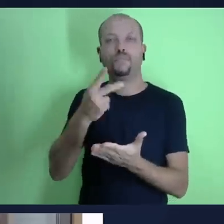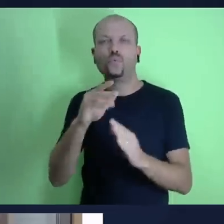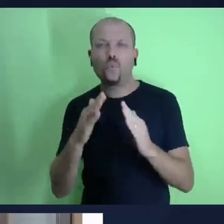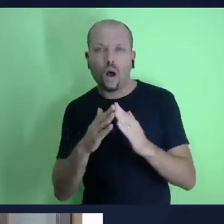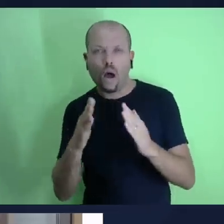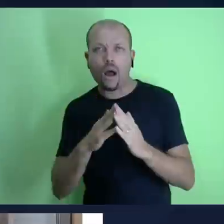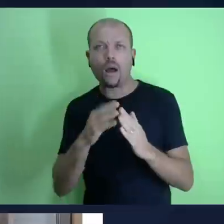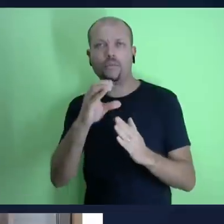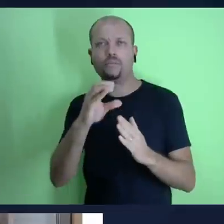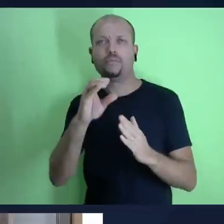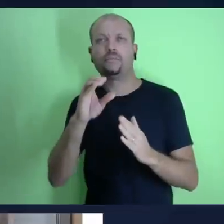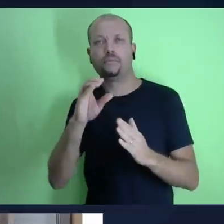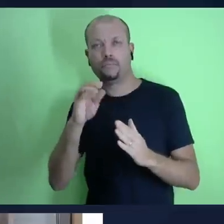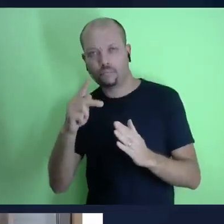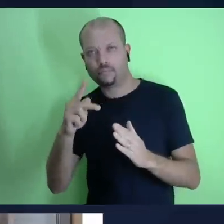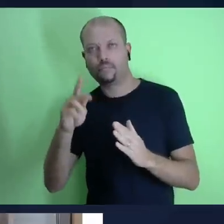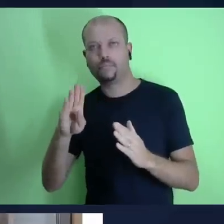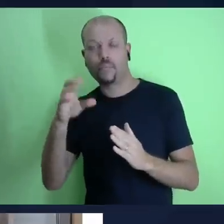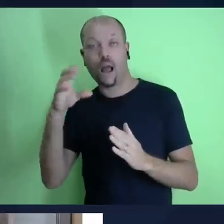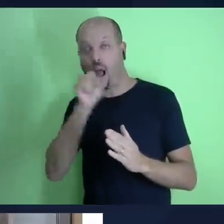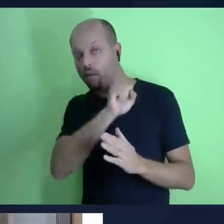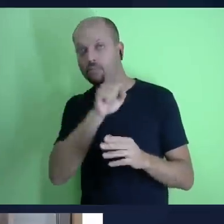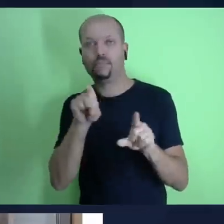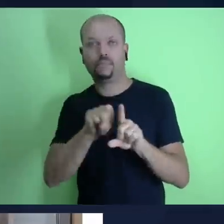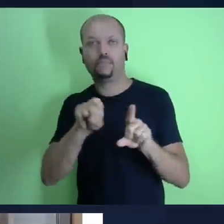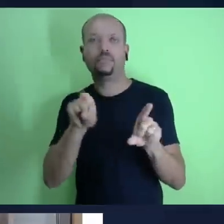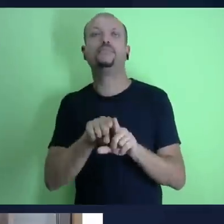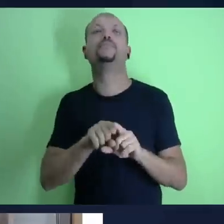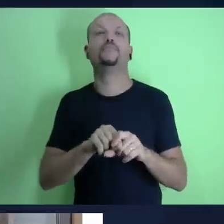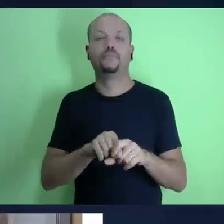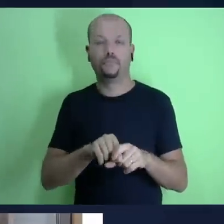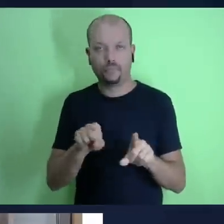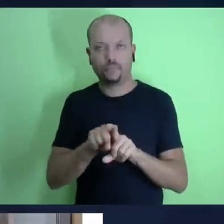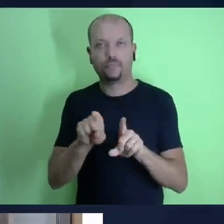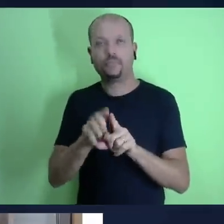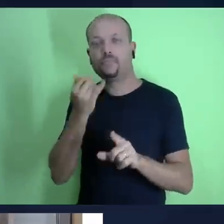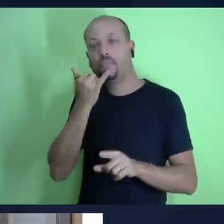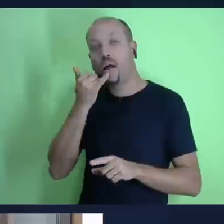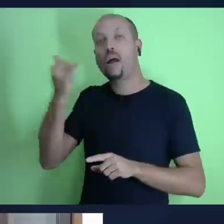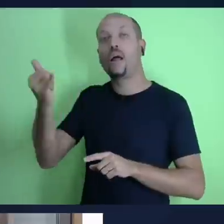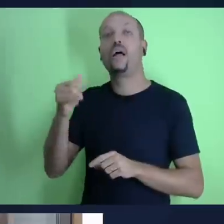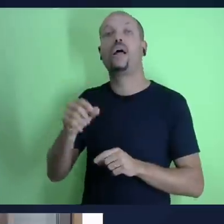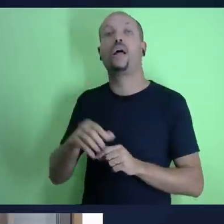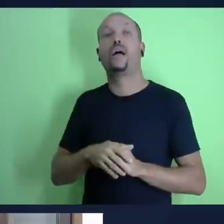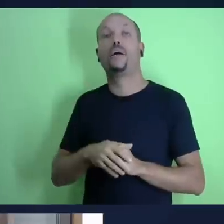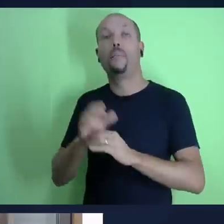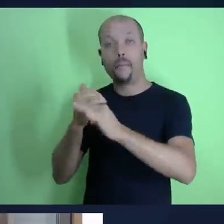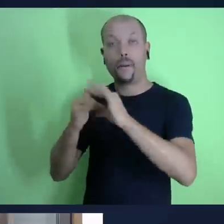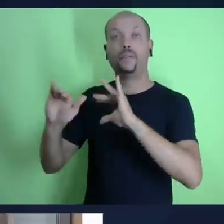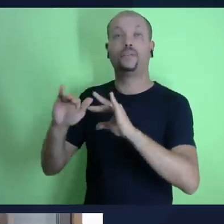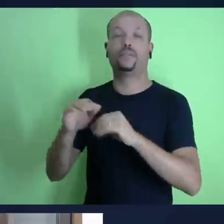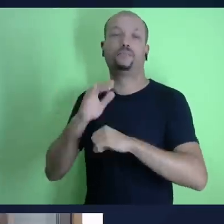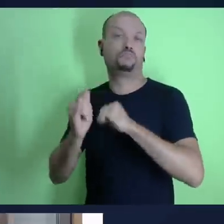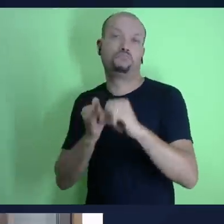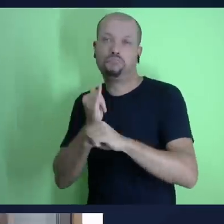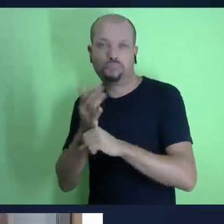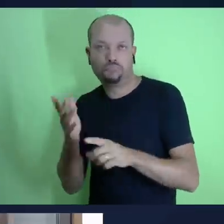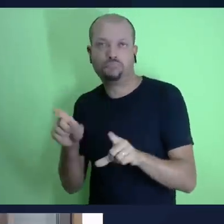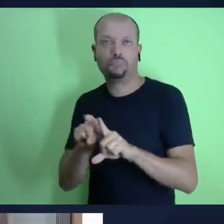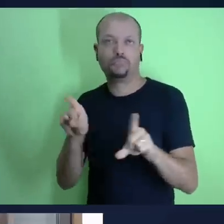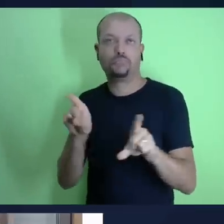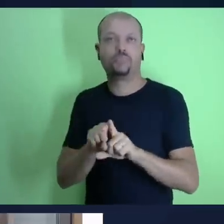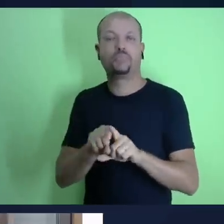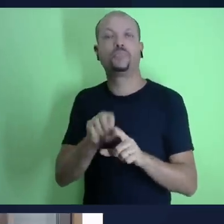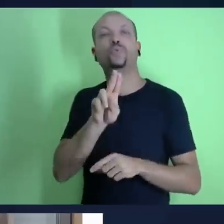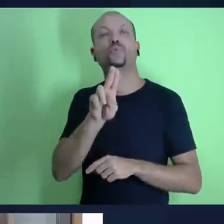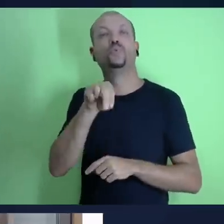impresso receber aí na sua casa de forma especial e rápida também entrando em contato com os amigos